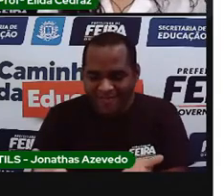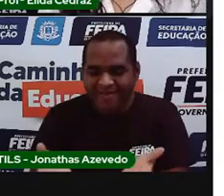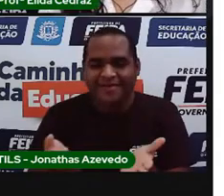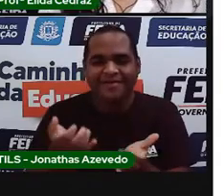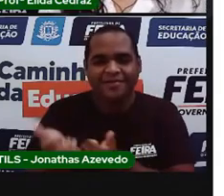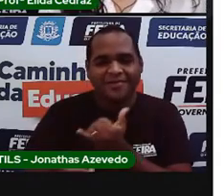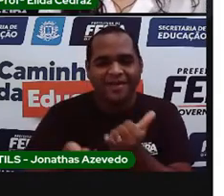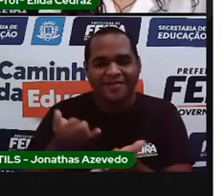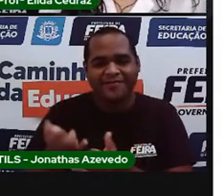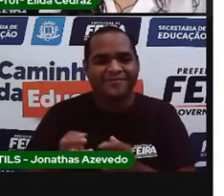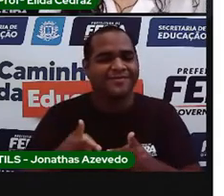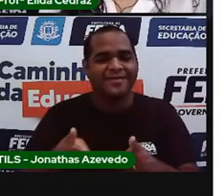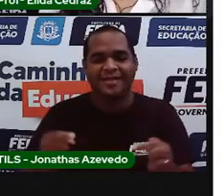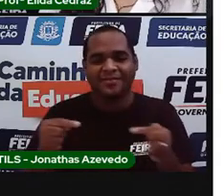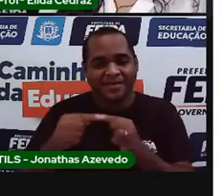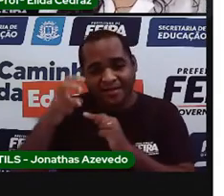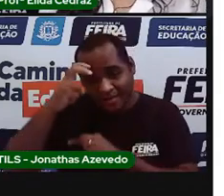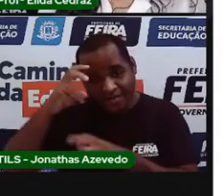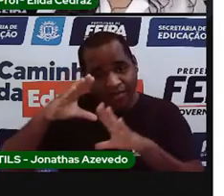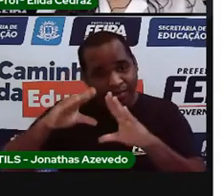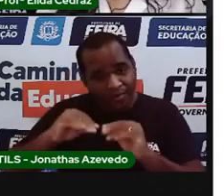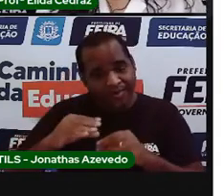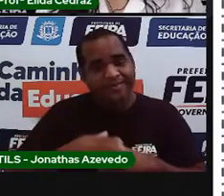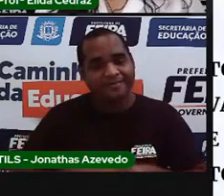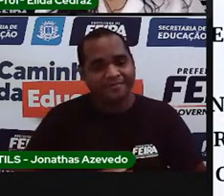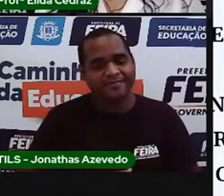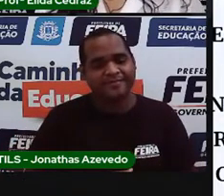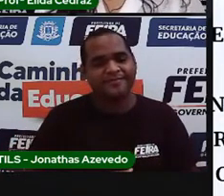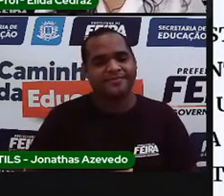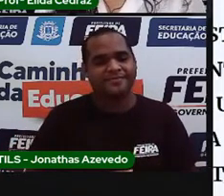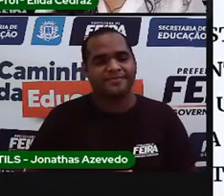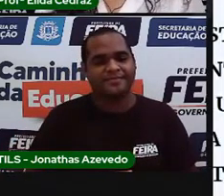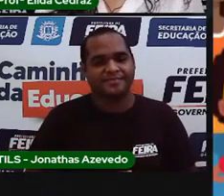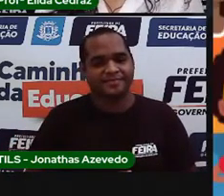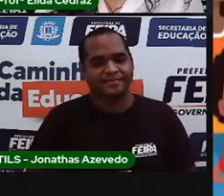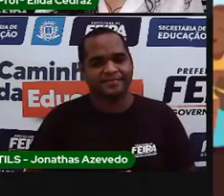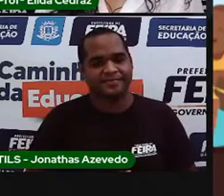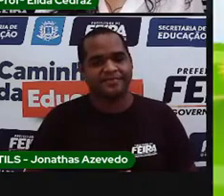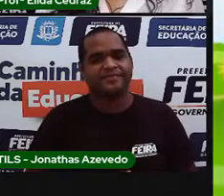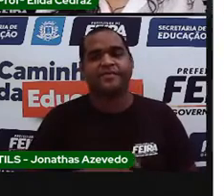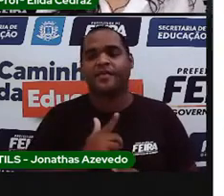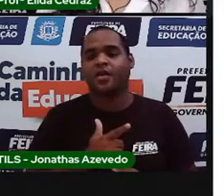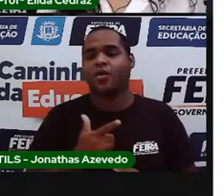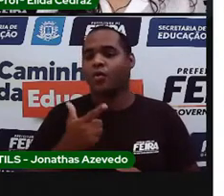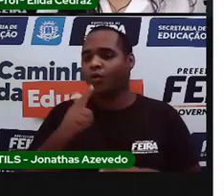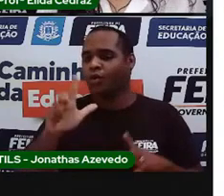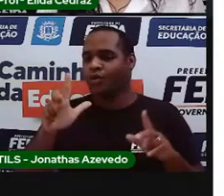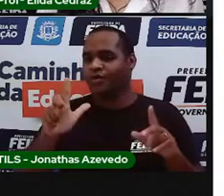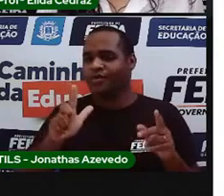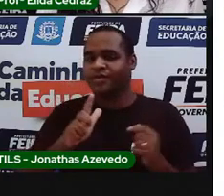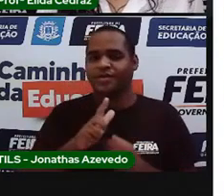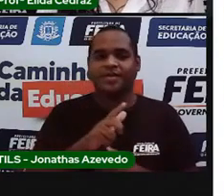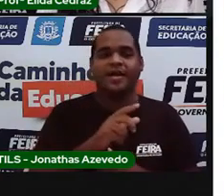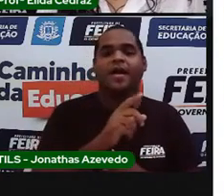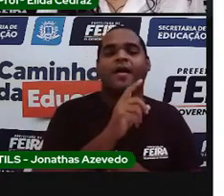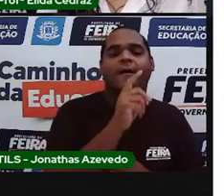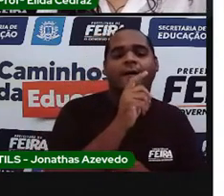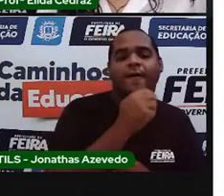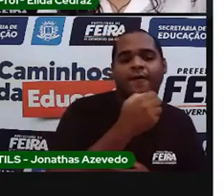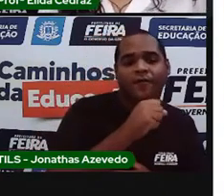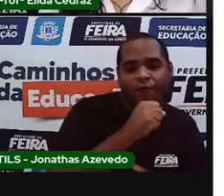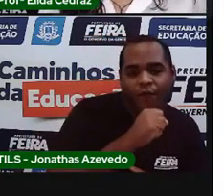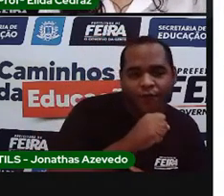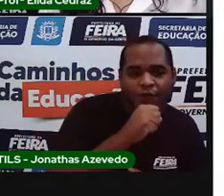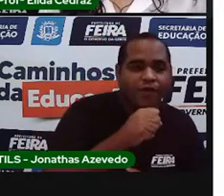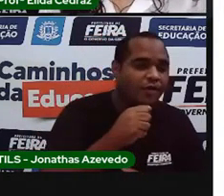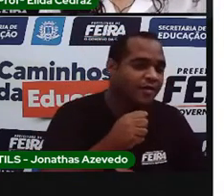idade toda quinta noite. E esses são os meus avós maternos,